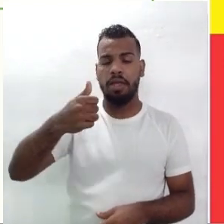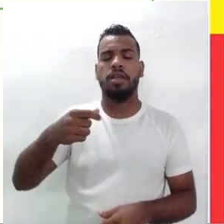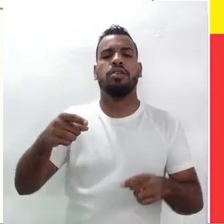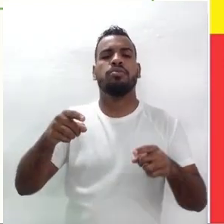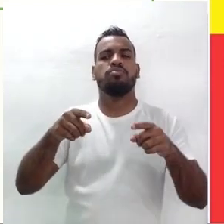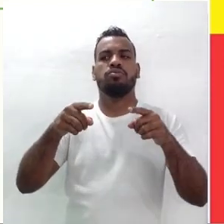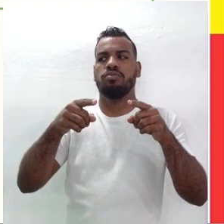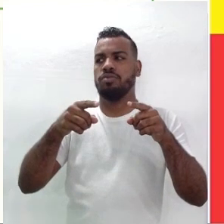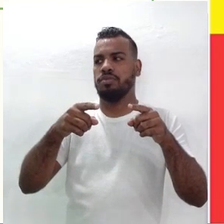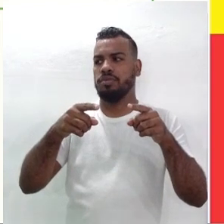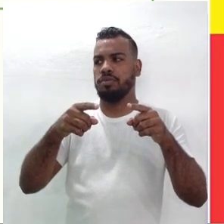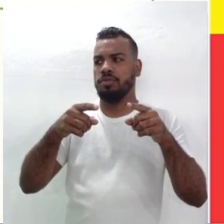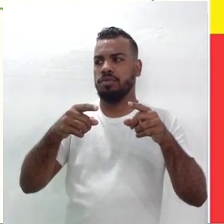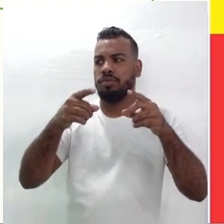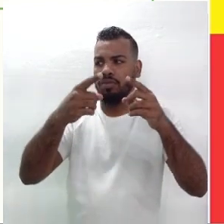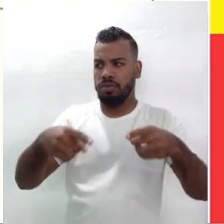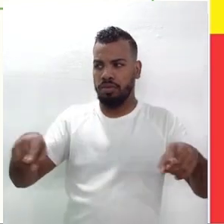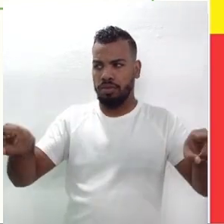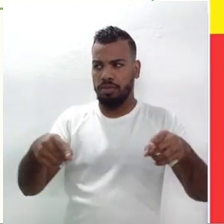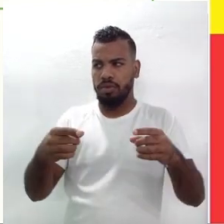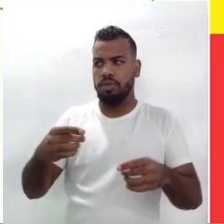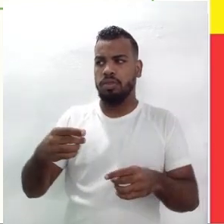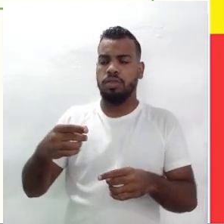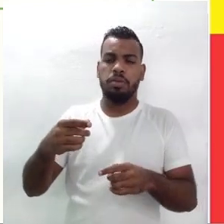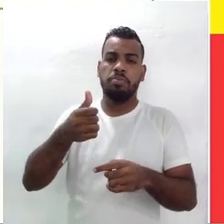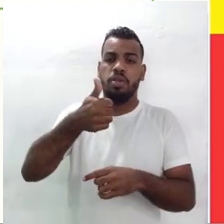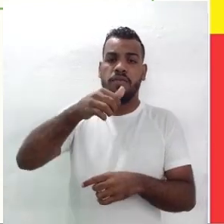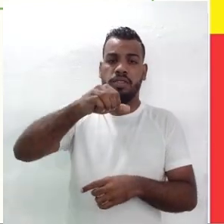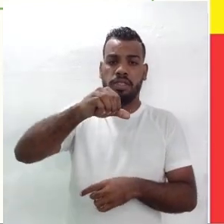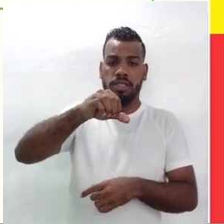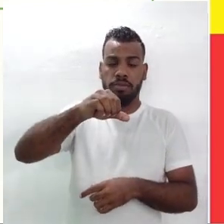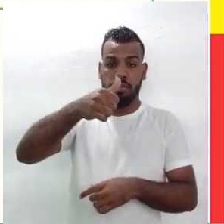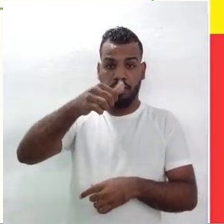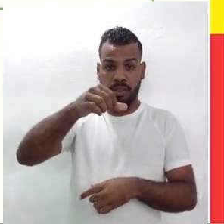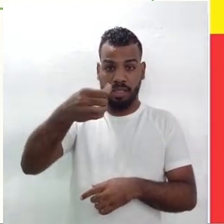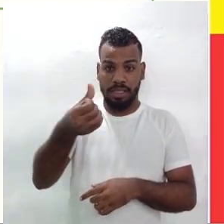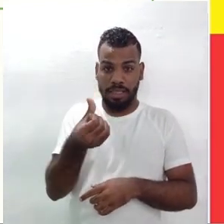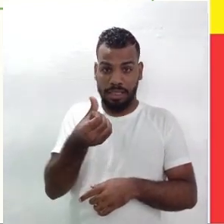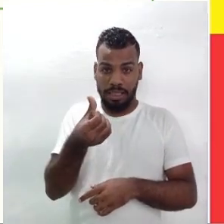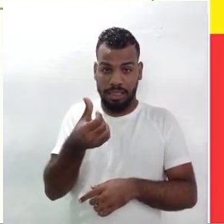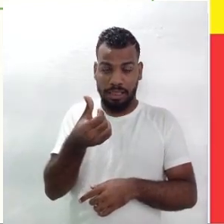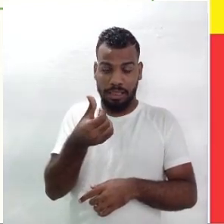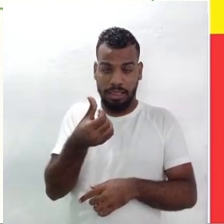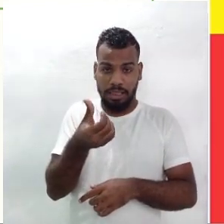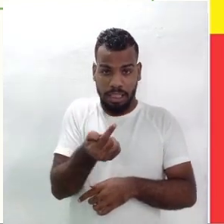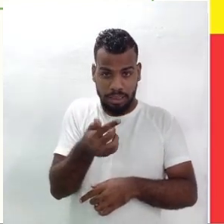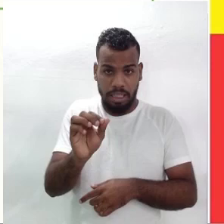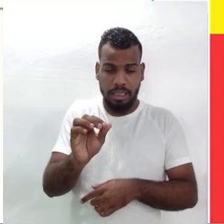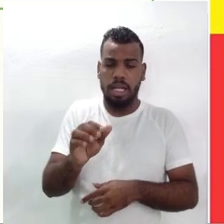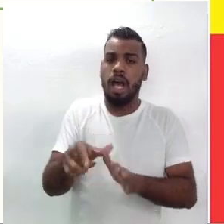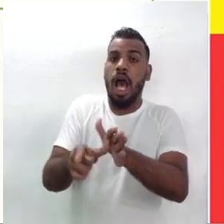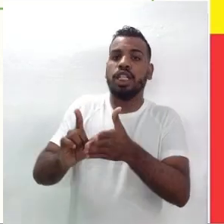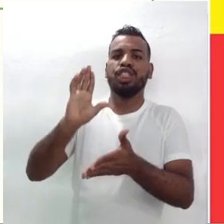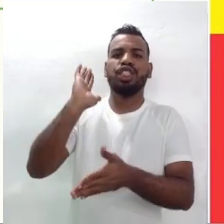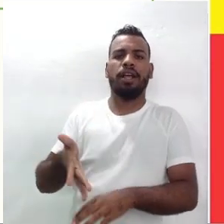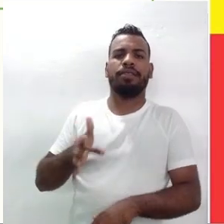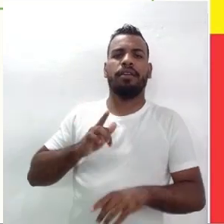armorial, ela surge antes de 1970. E muitos artistas estavam